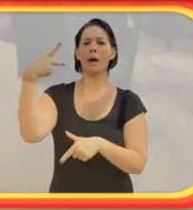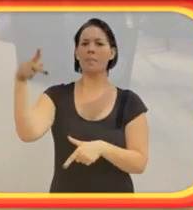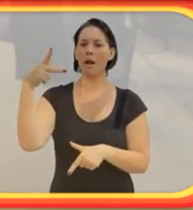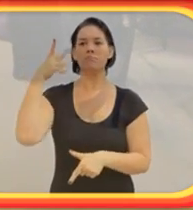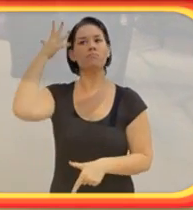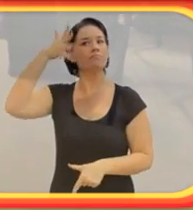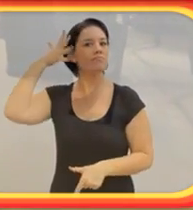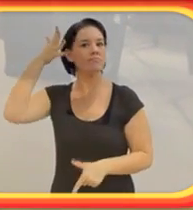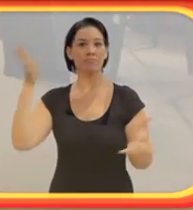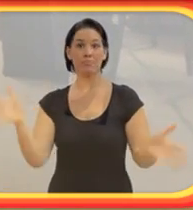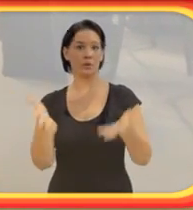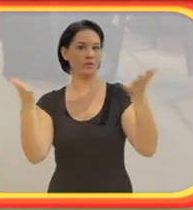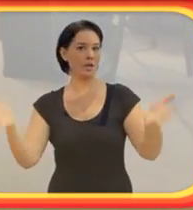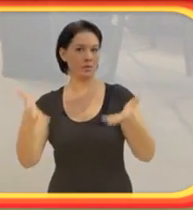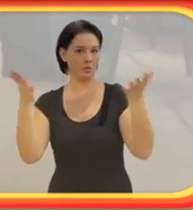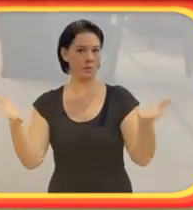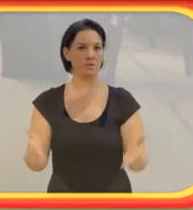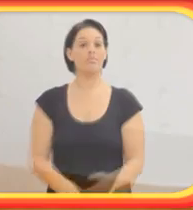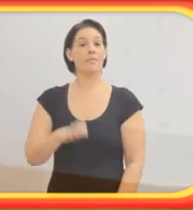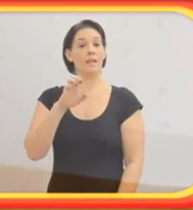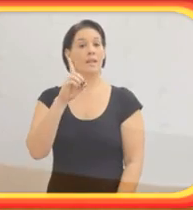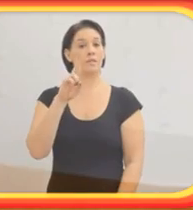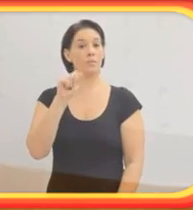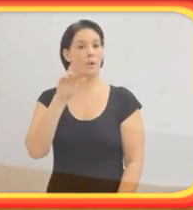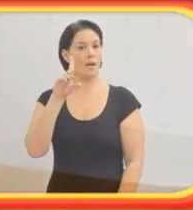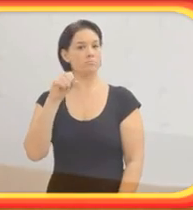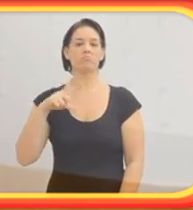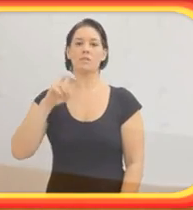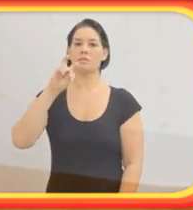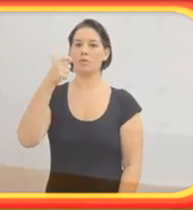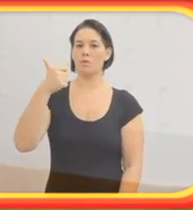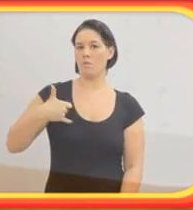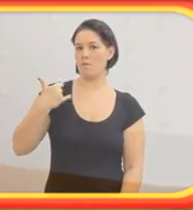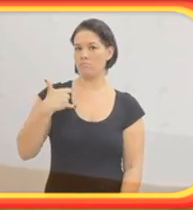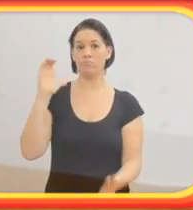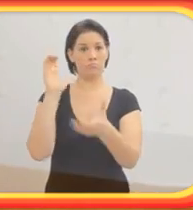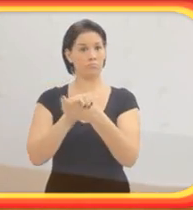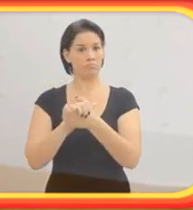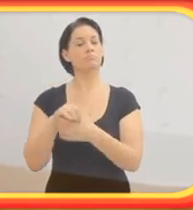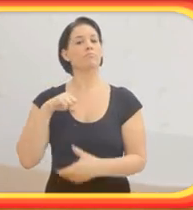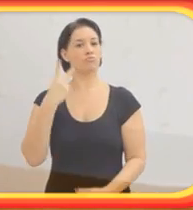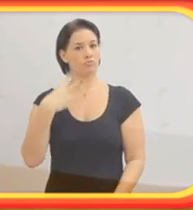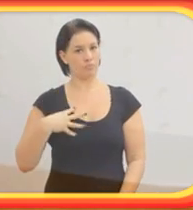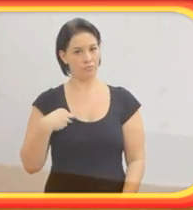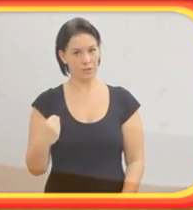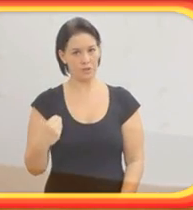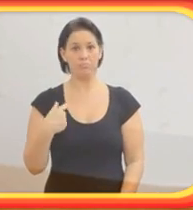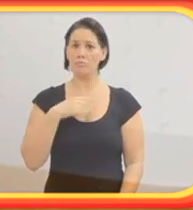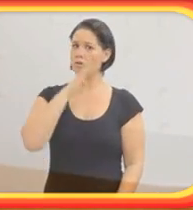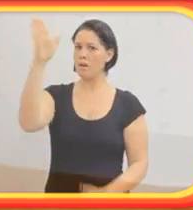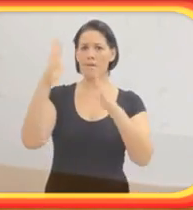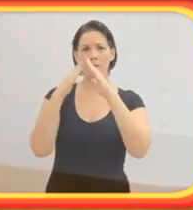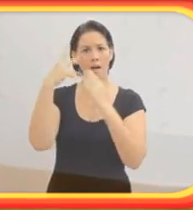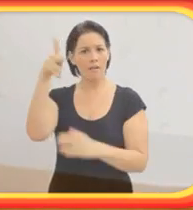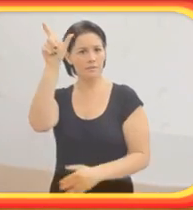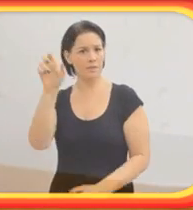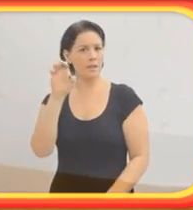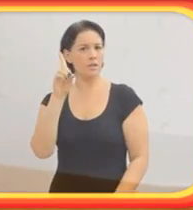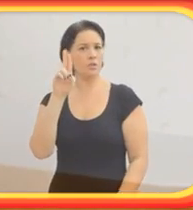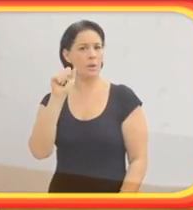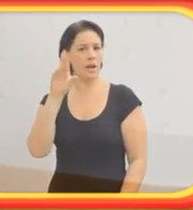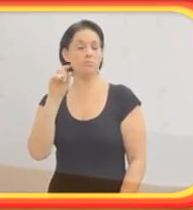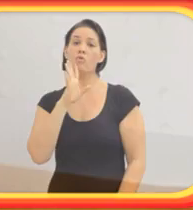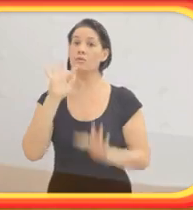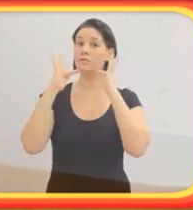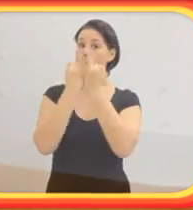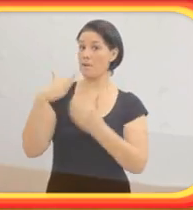palestras motivacionais. Eduardo tem 51 anos, é casado e tem dois filhos. Vamos até a casa